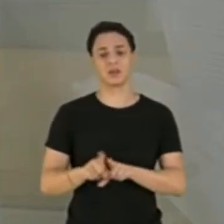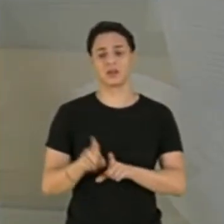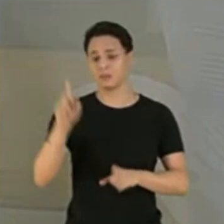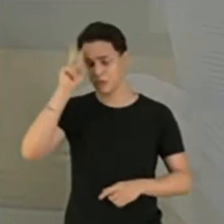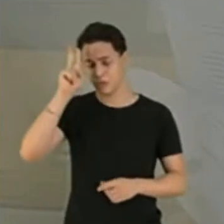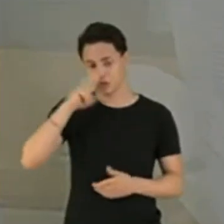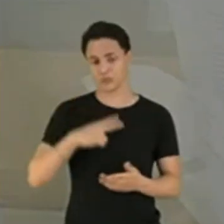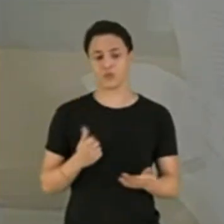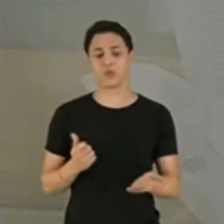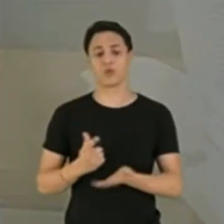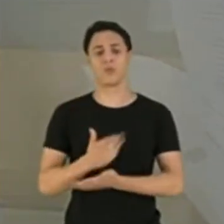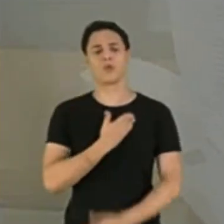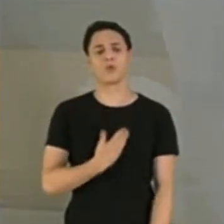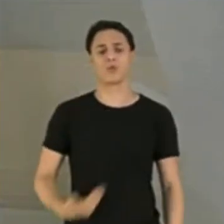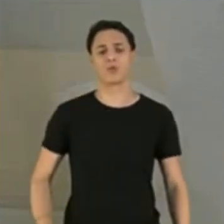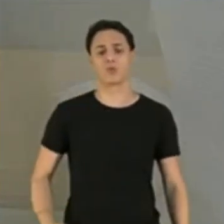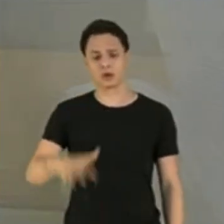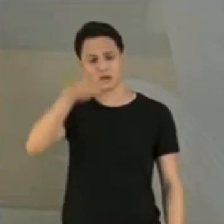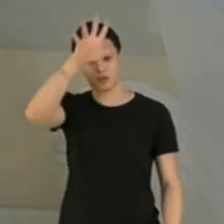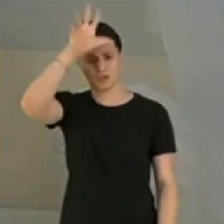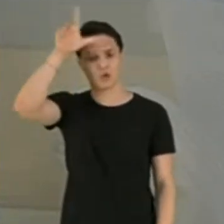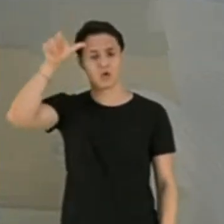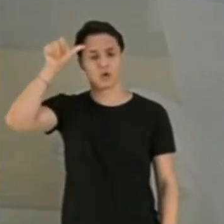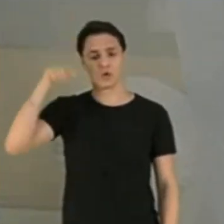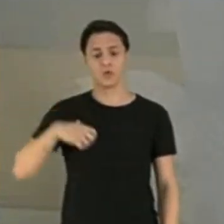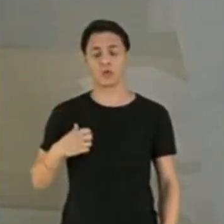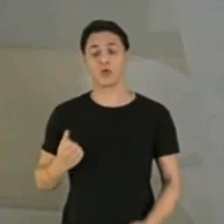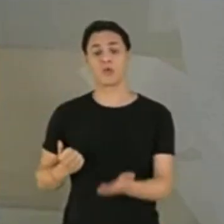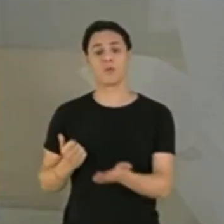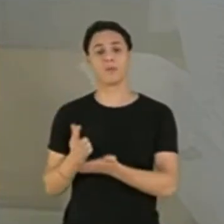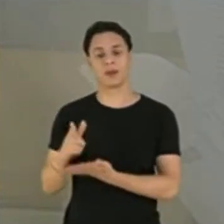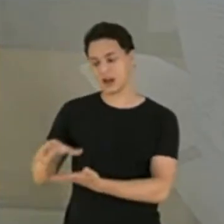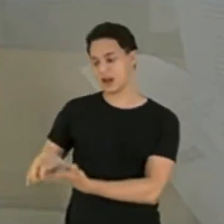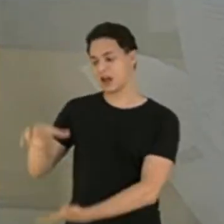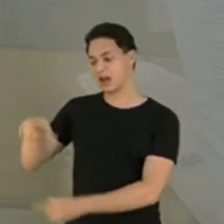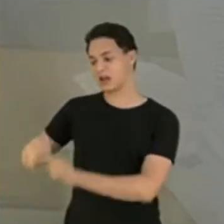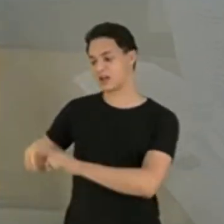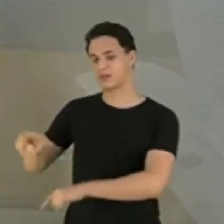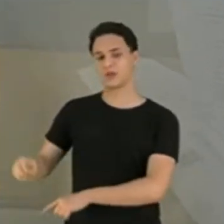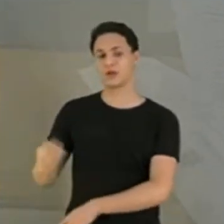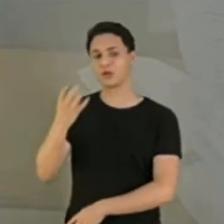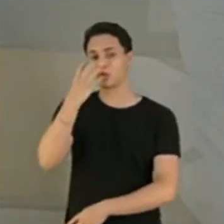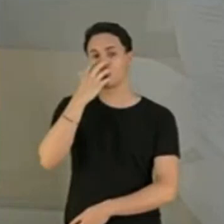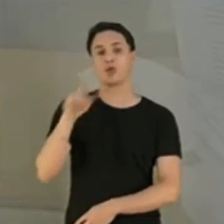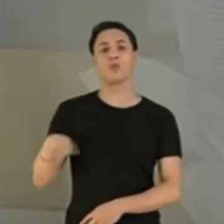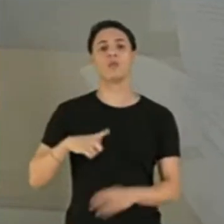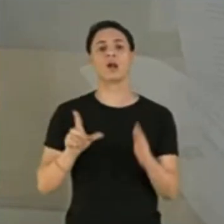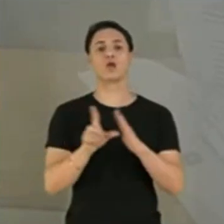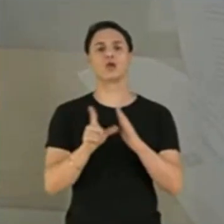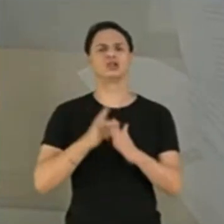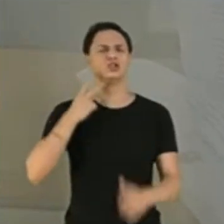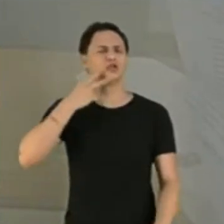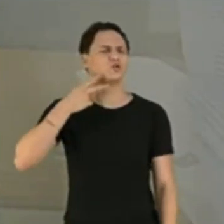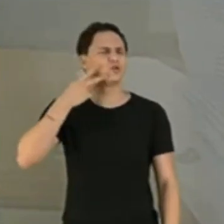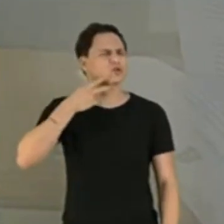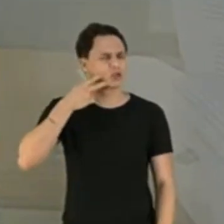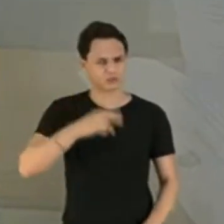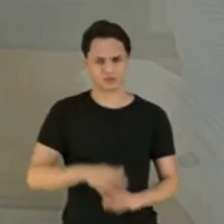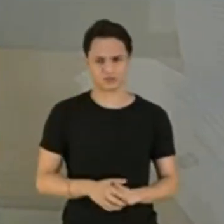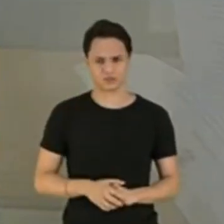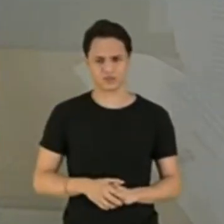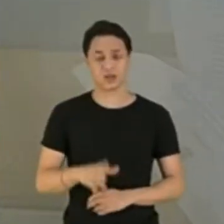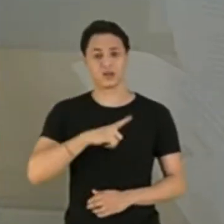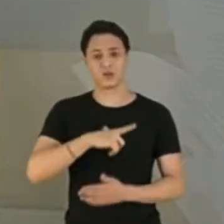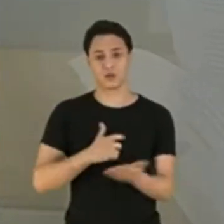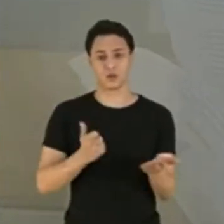governo do Amazonas de respiradores junto a uma adega de vinho? Tivemos ainda o caso da compra e não entrega de